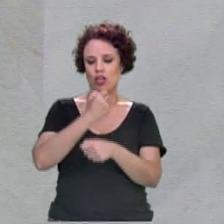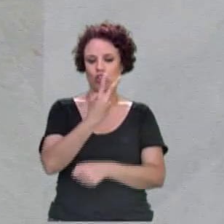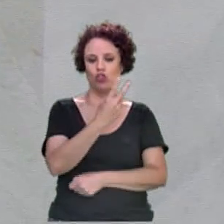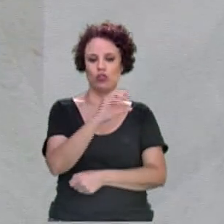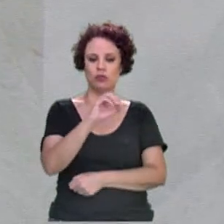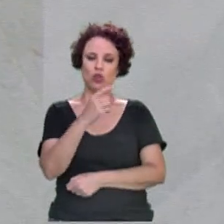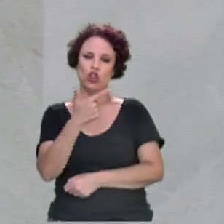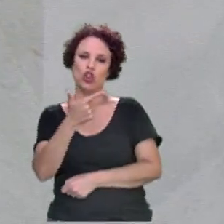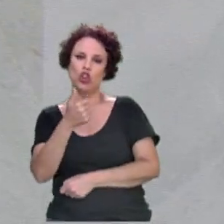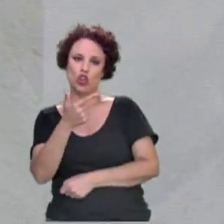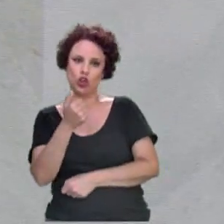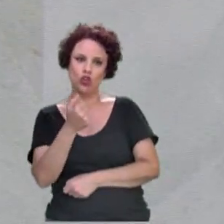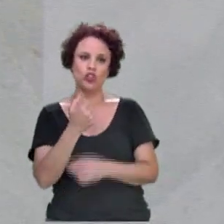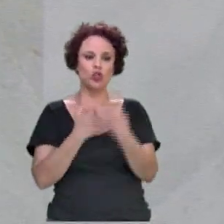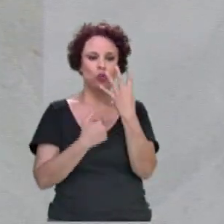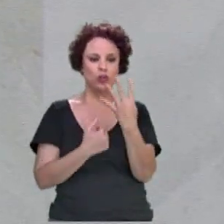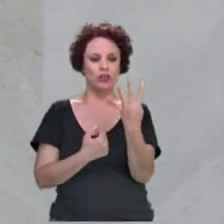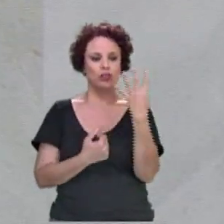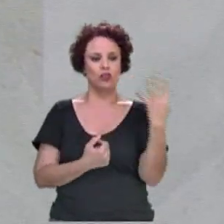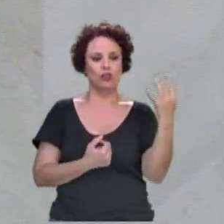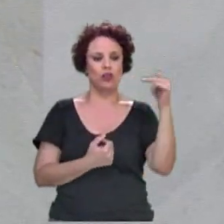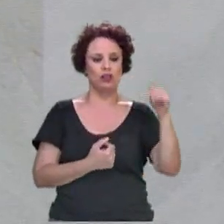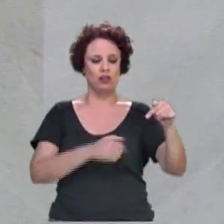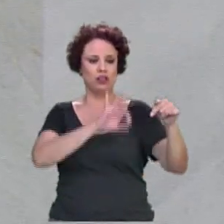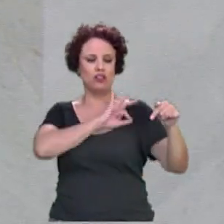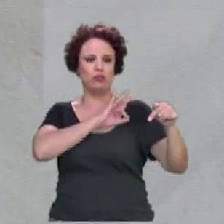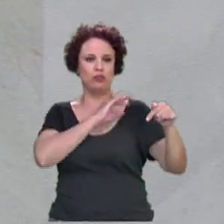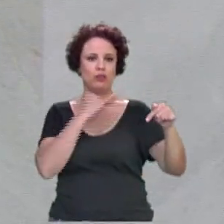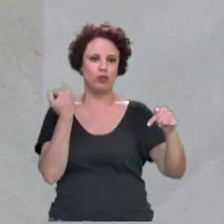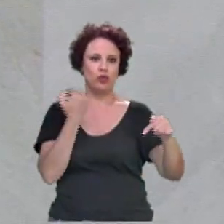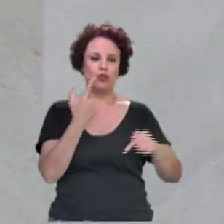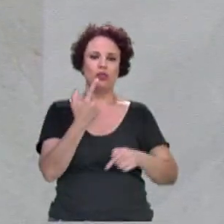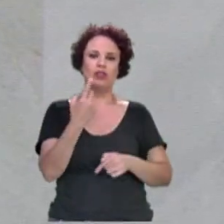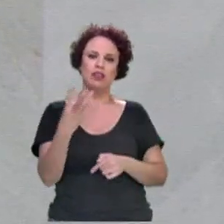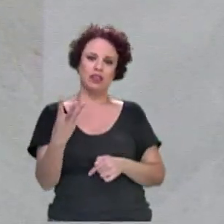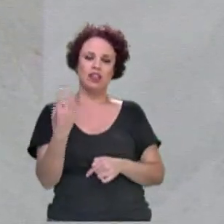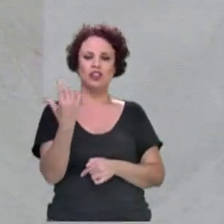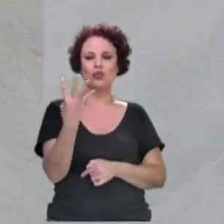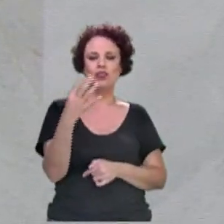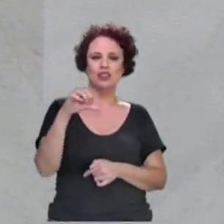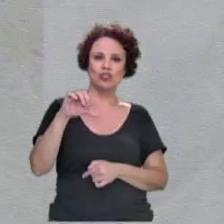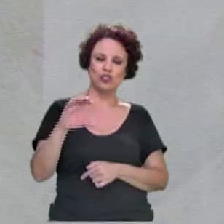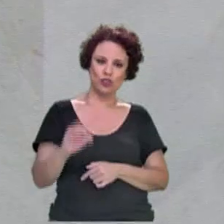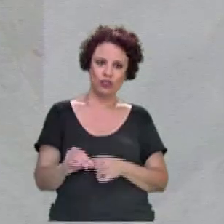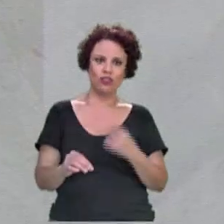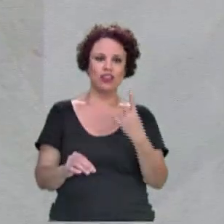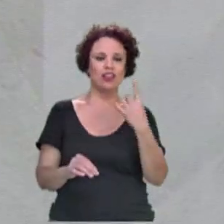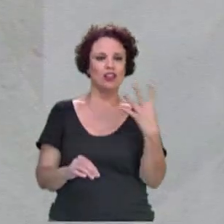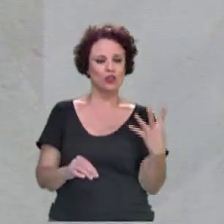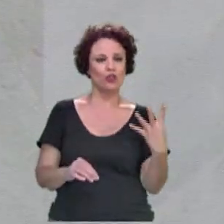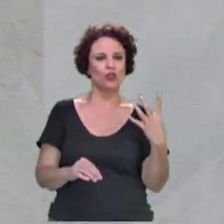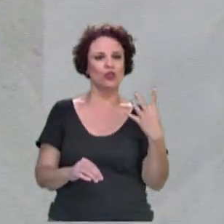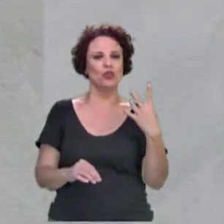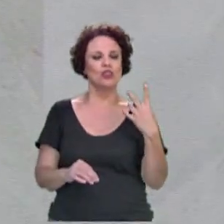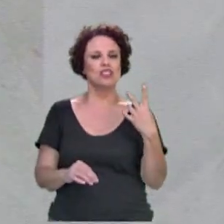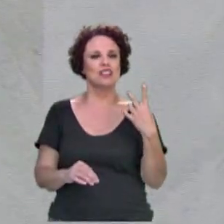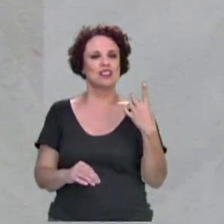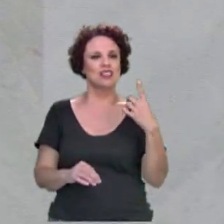447 policiais. 2013, 490, 2014, 415, 2015,